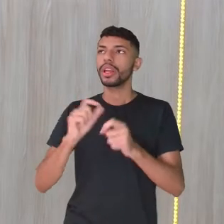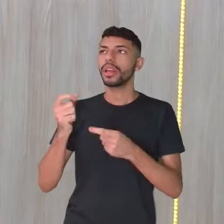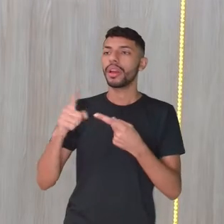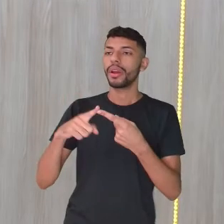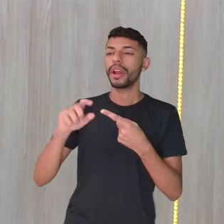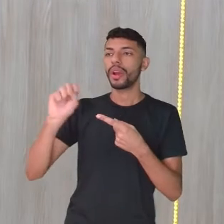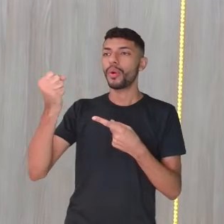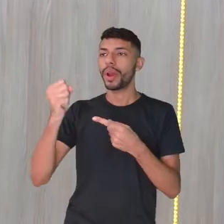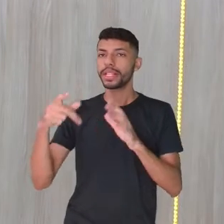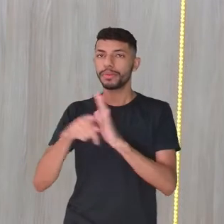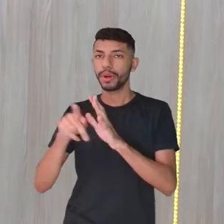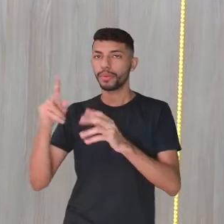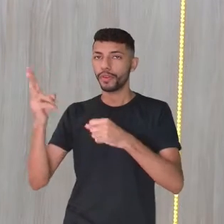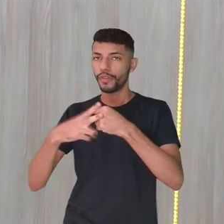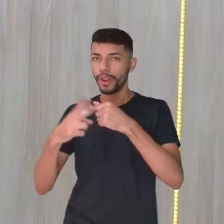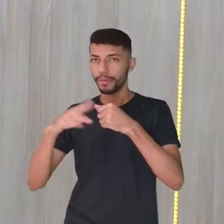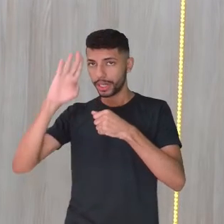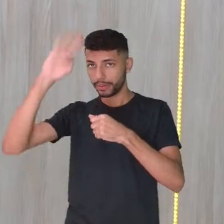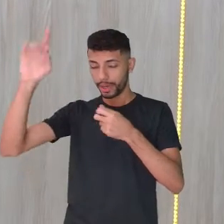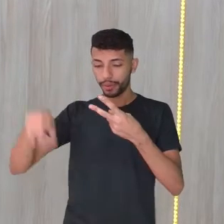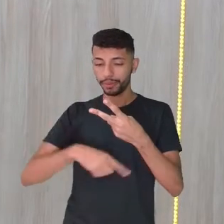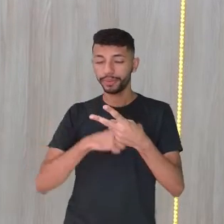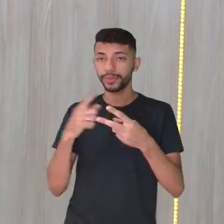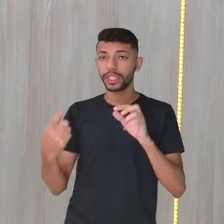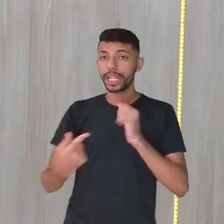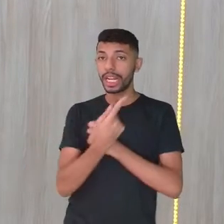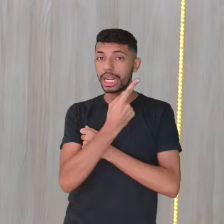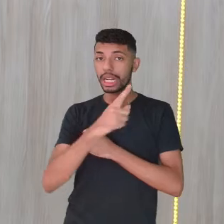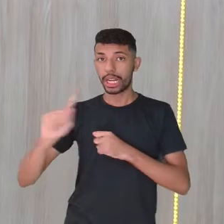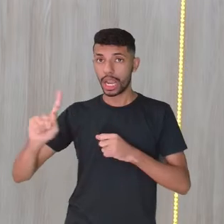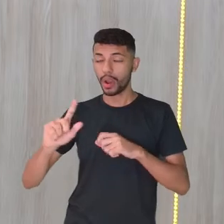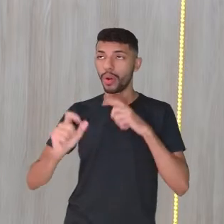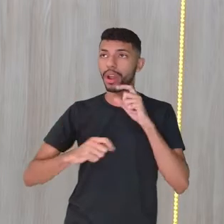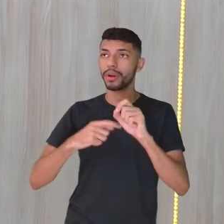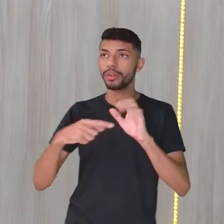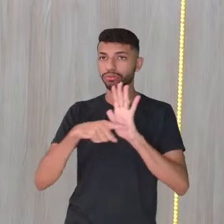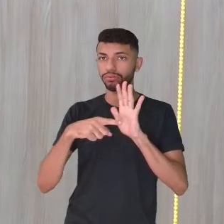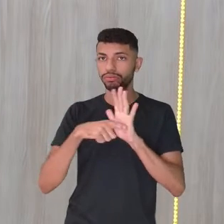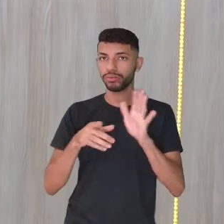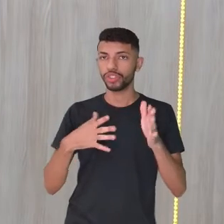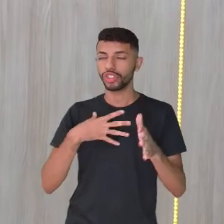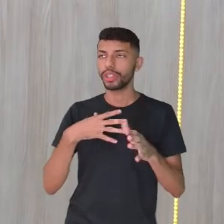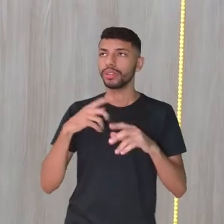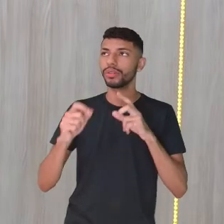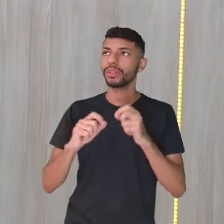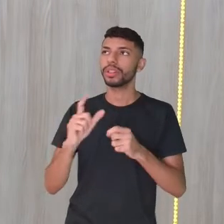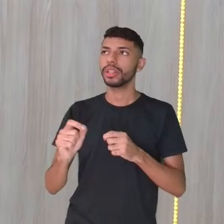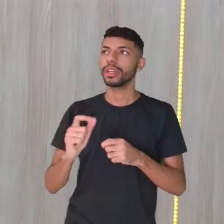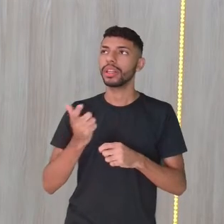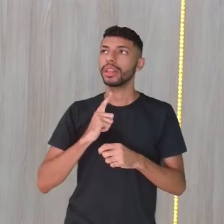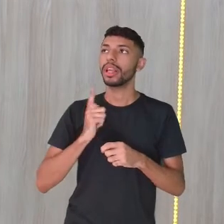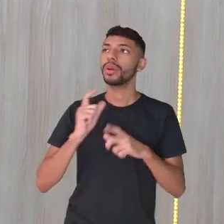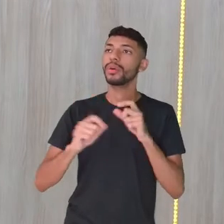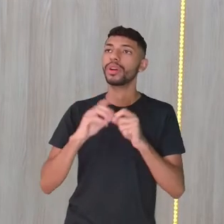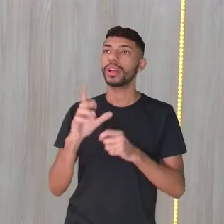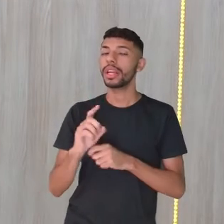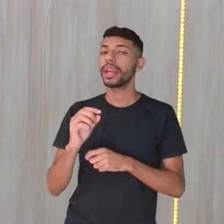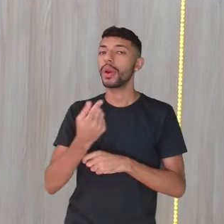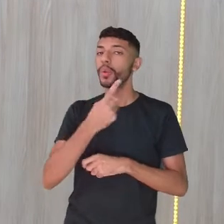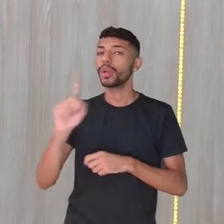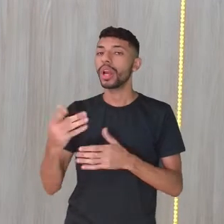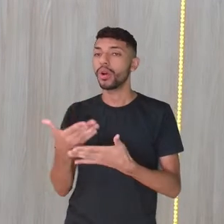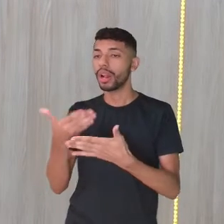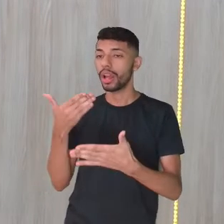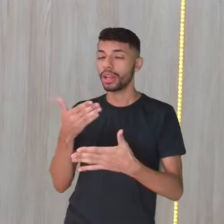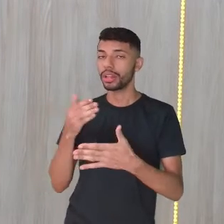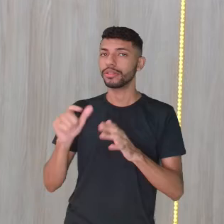principal. Na negativa, esse S vai para a negação, ou seja, o que era don't fica doesn't. Uma rápida revisão para